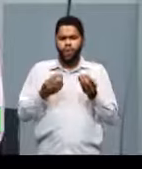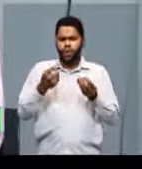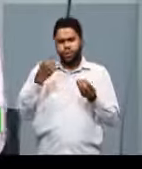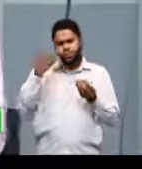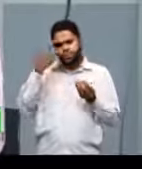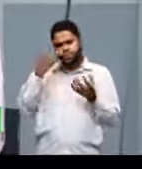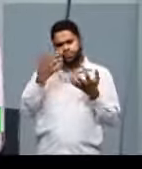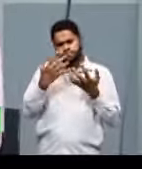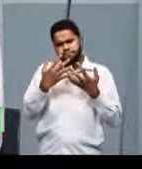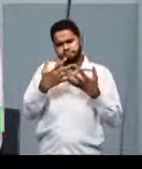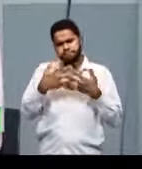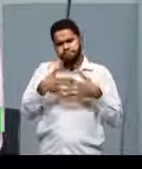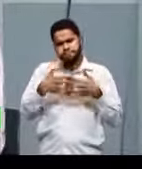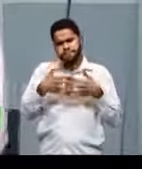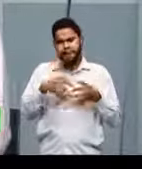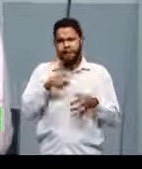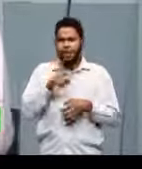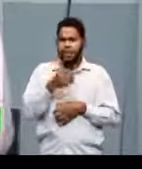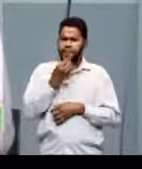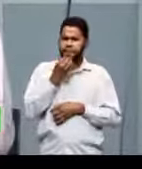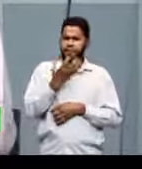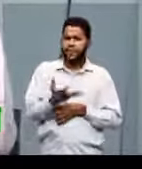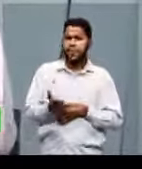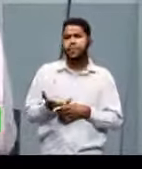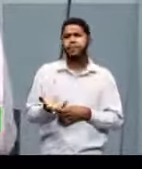julgamento. Isso é bom?